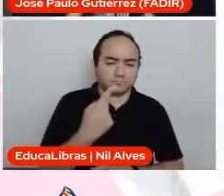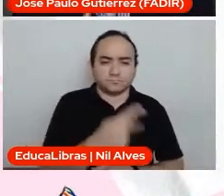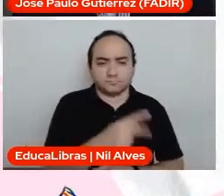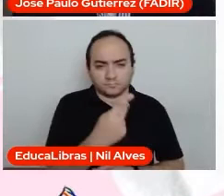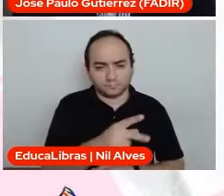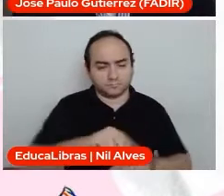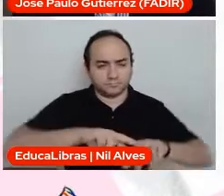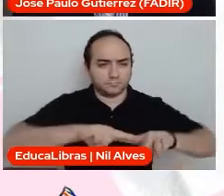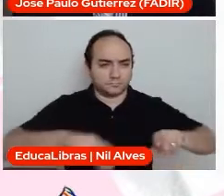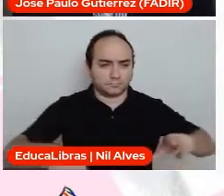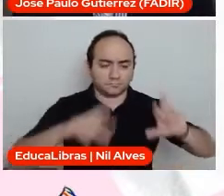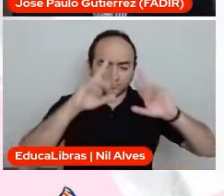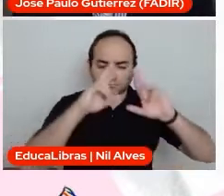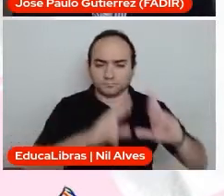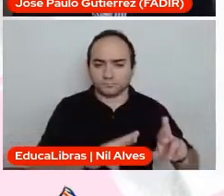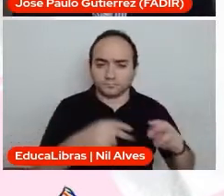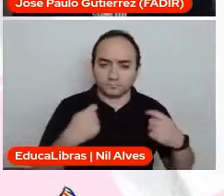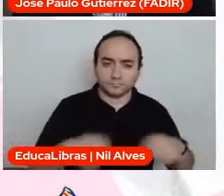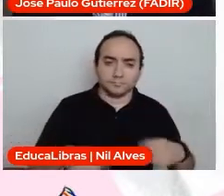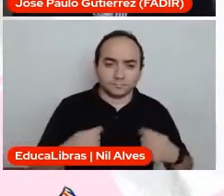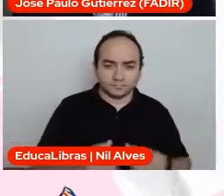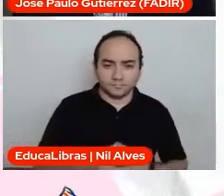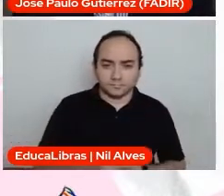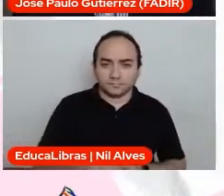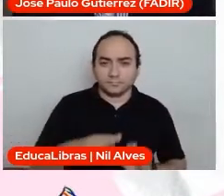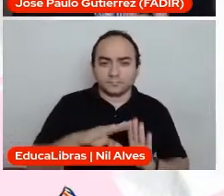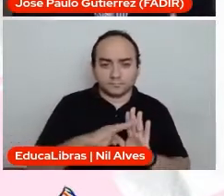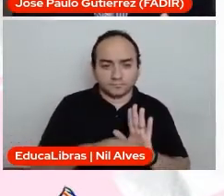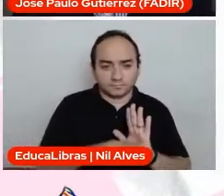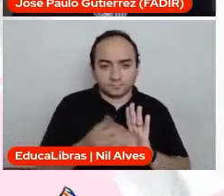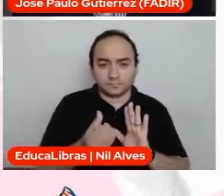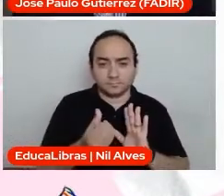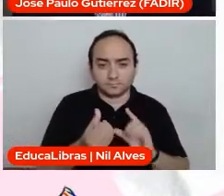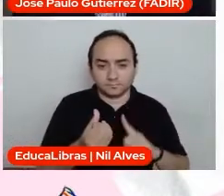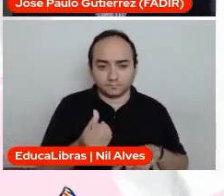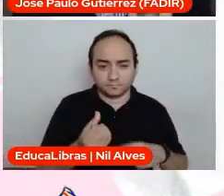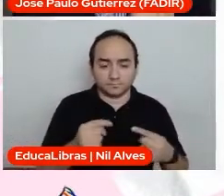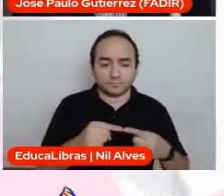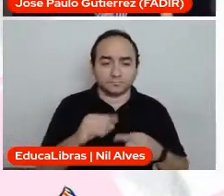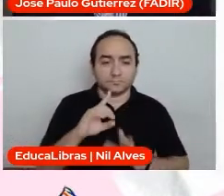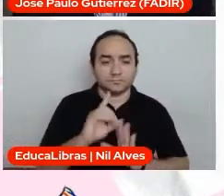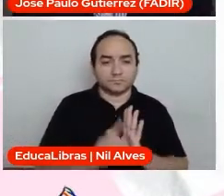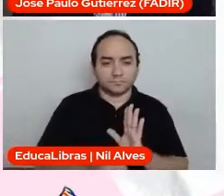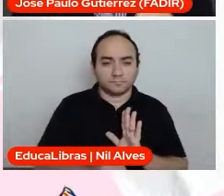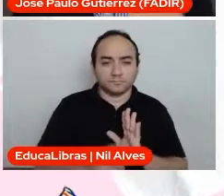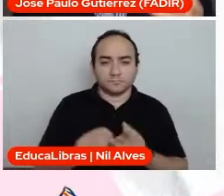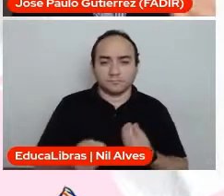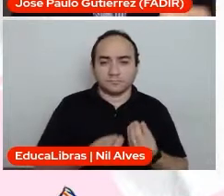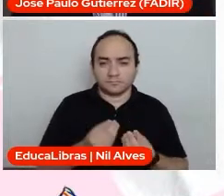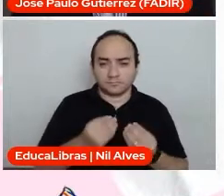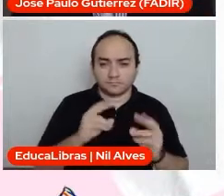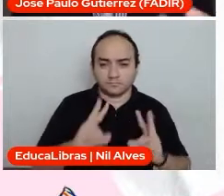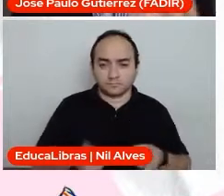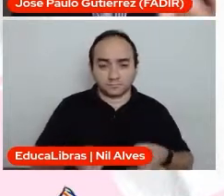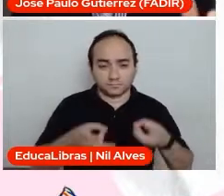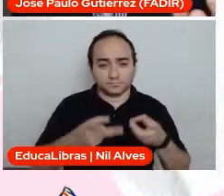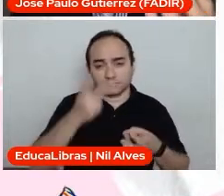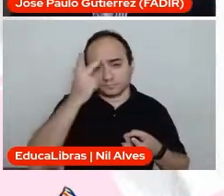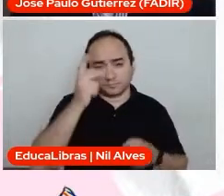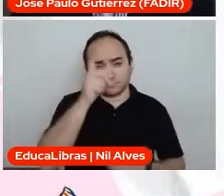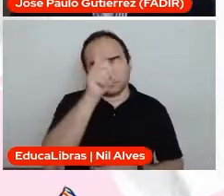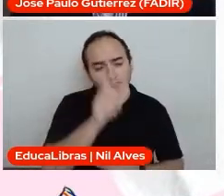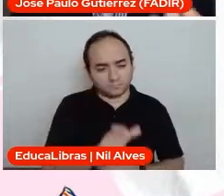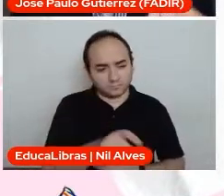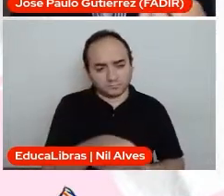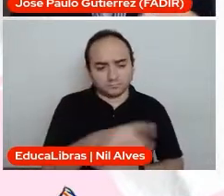isso realmente tem que ser respeitado. no número seis ali, o direito de reconhecimento como pessoa, a pessoa